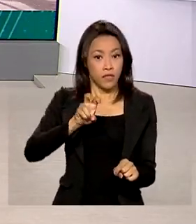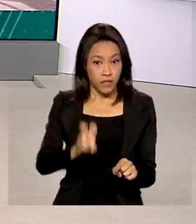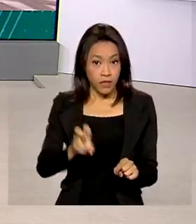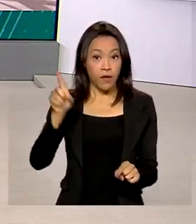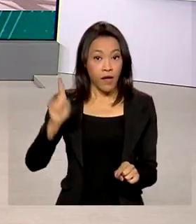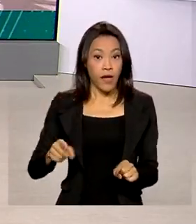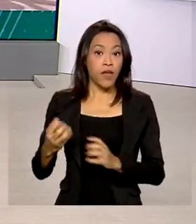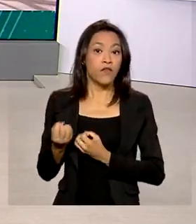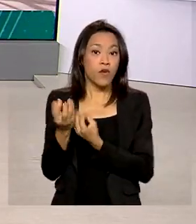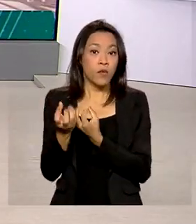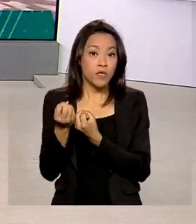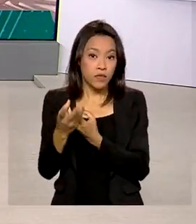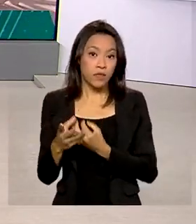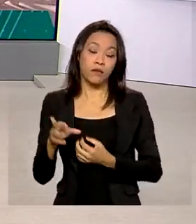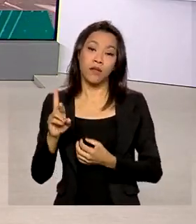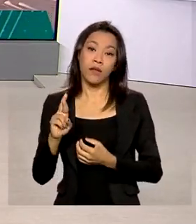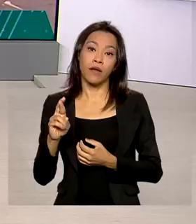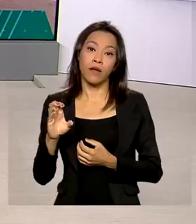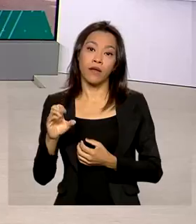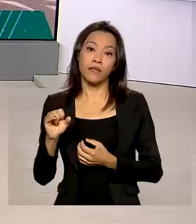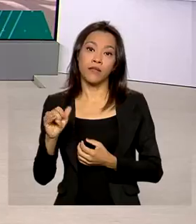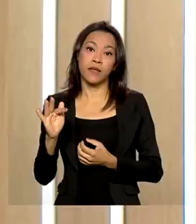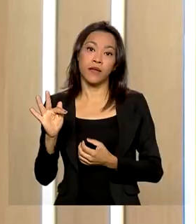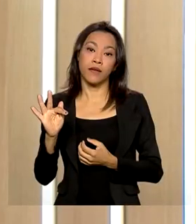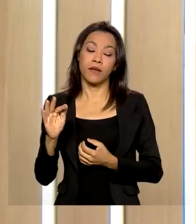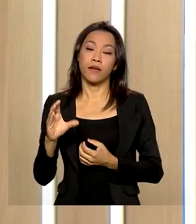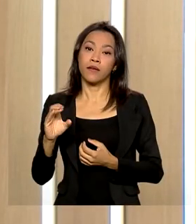Receita Federal e quem comenta é Ricardo Caldas.